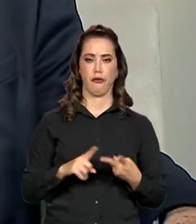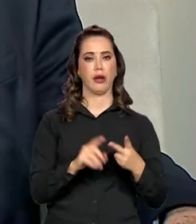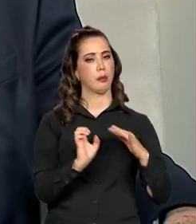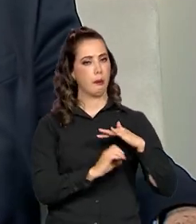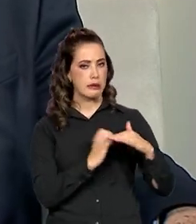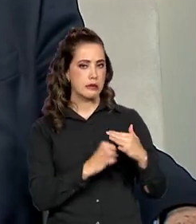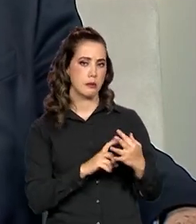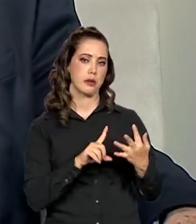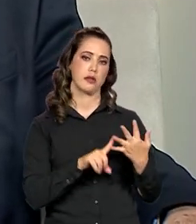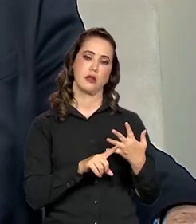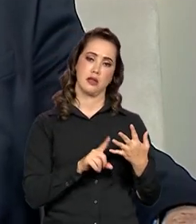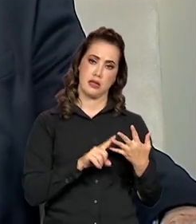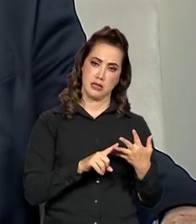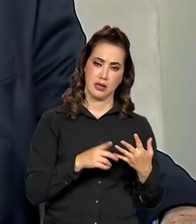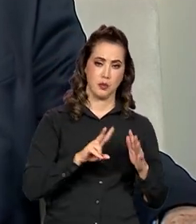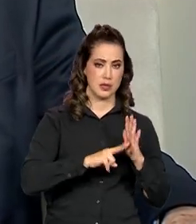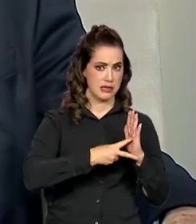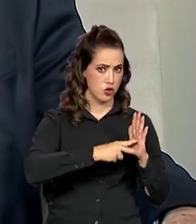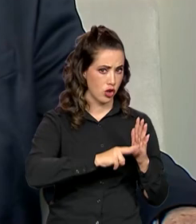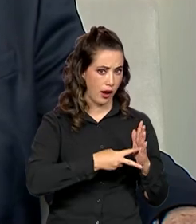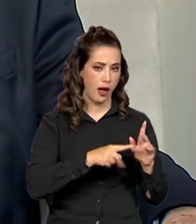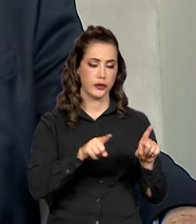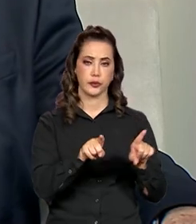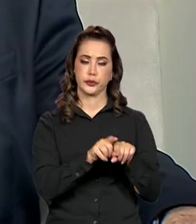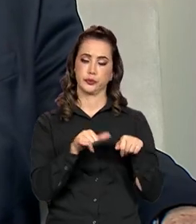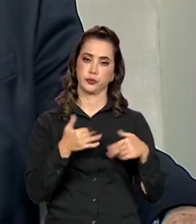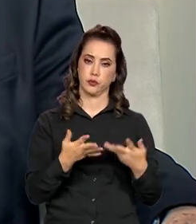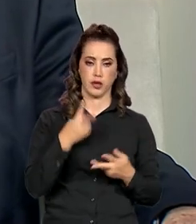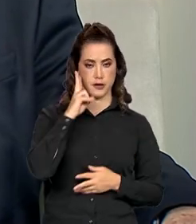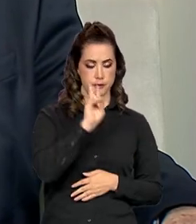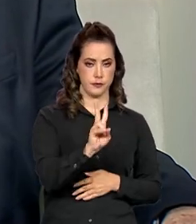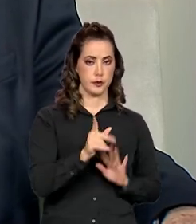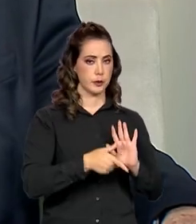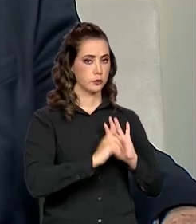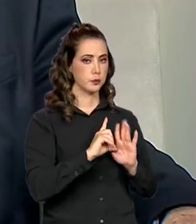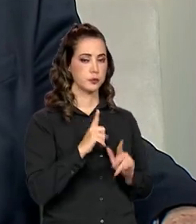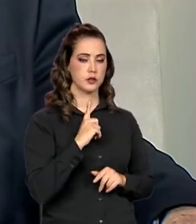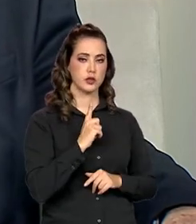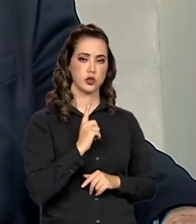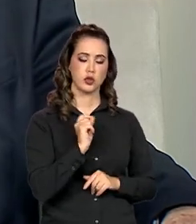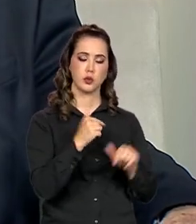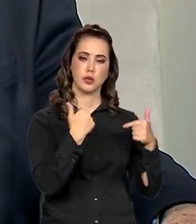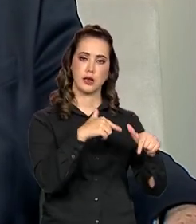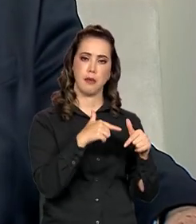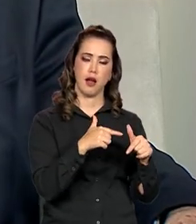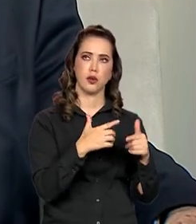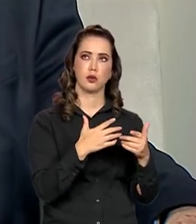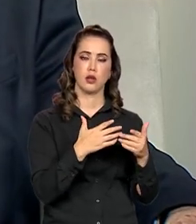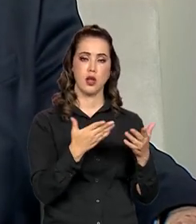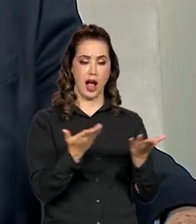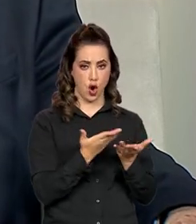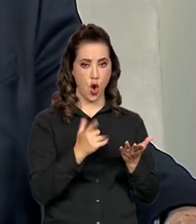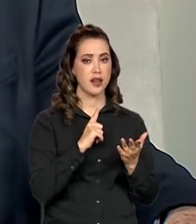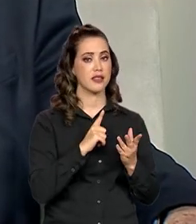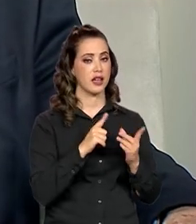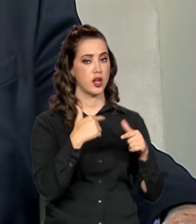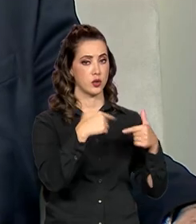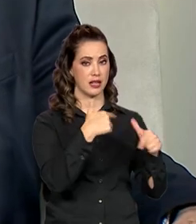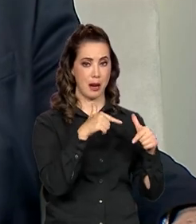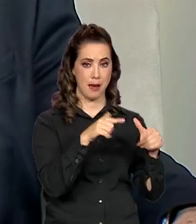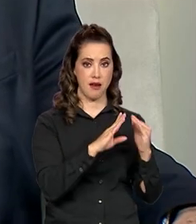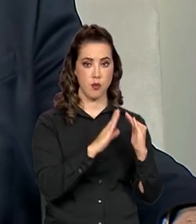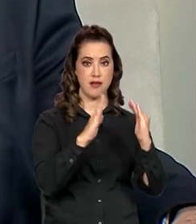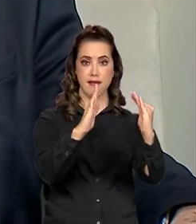as empresas, para os sindicatos. Veja, você tem a introdução do trabalho remoto, o tal do home